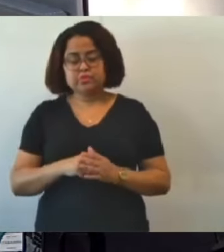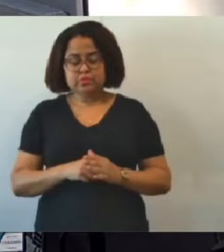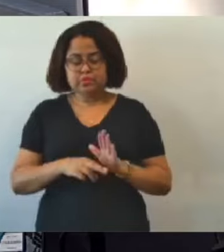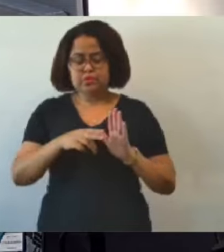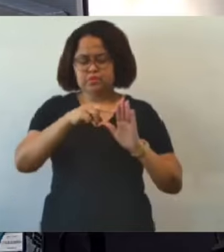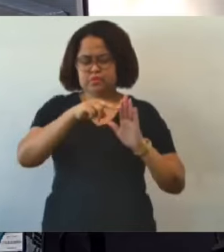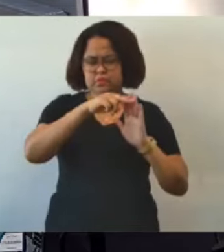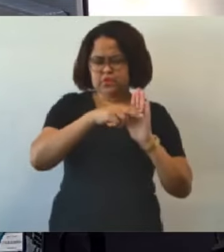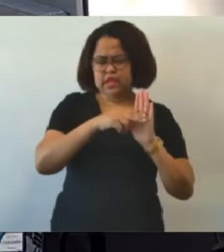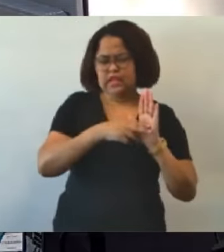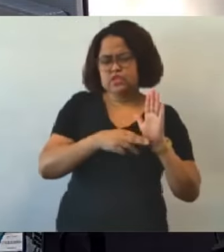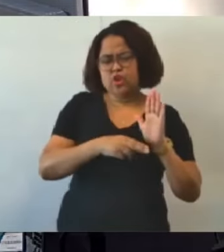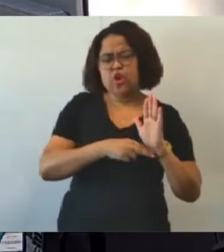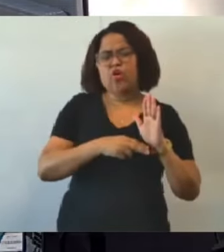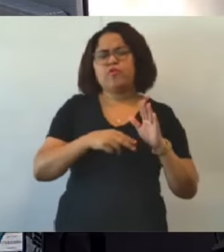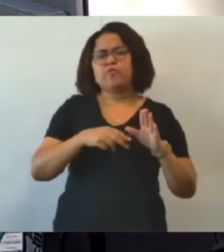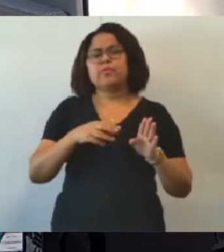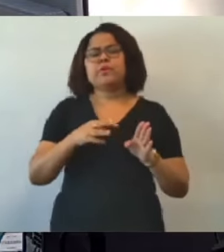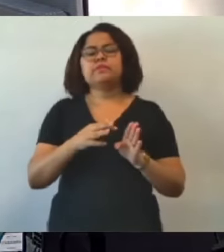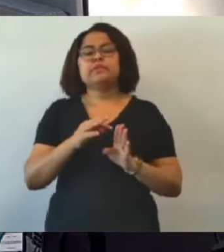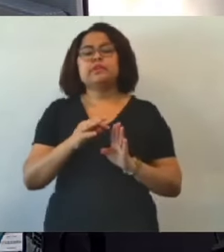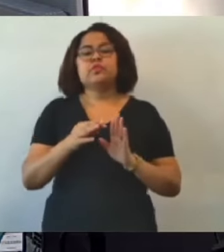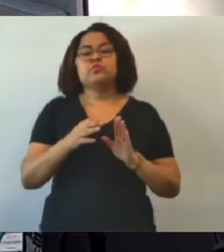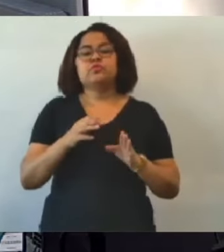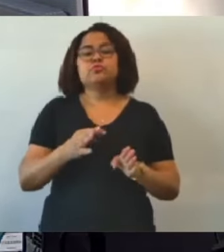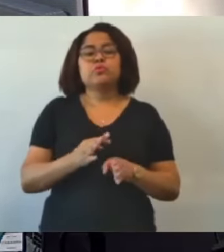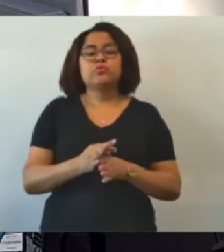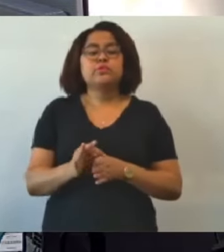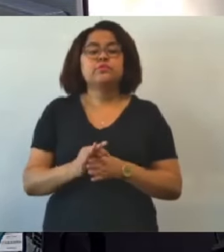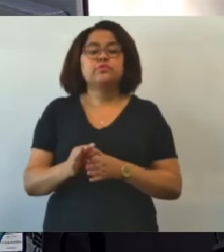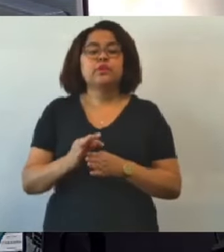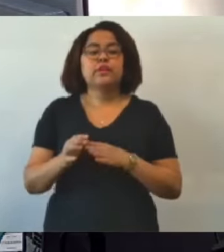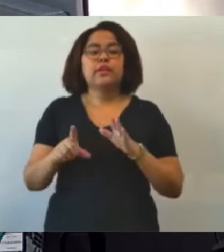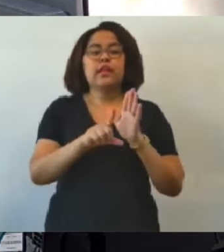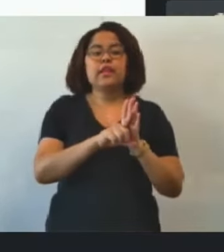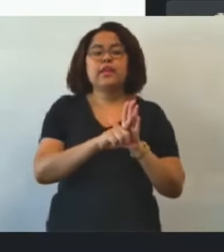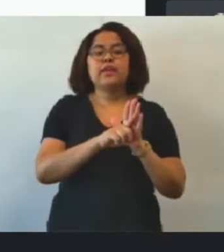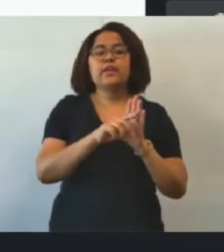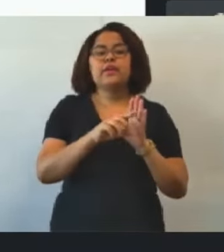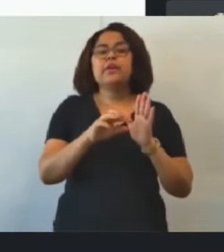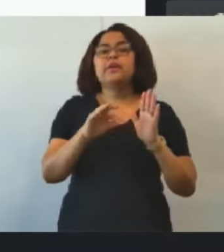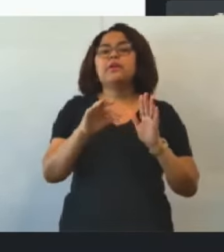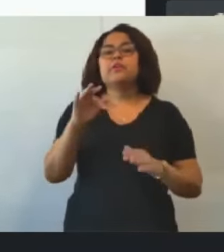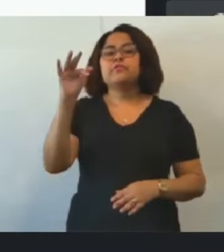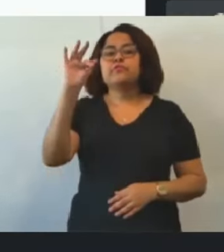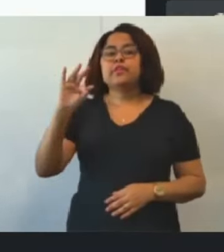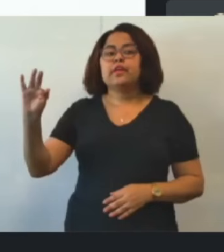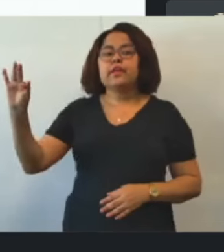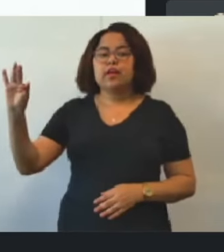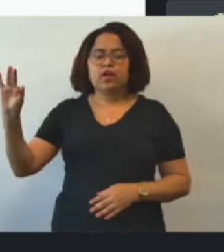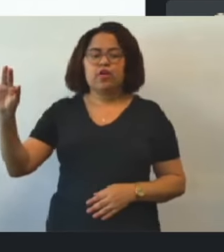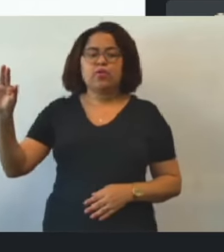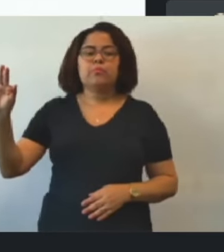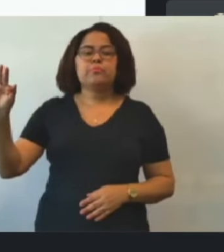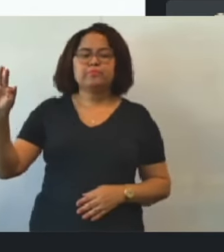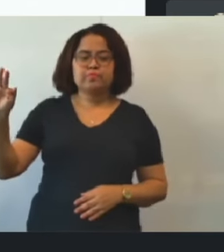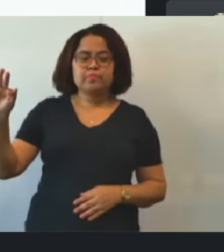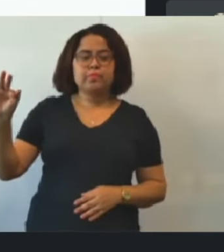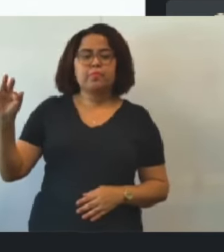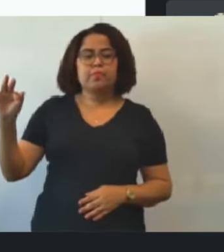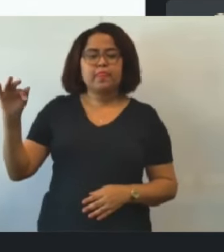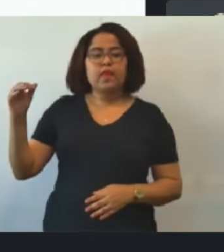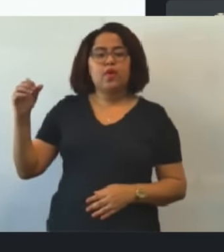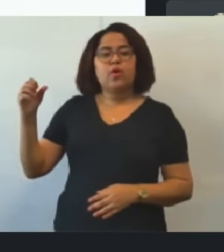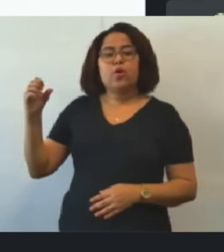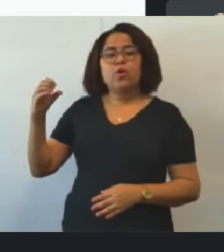dos conselhos tutelares. É de acordo com a lei federal, o Estatuto da Criança e Adolescente, Lei 8